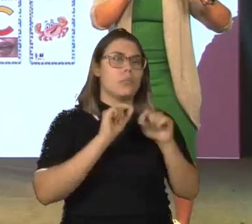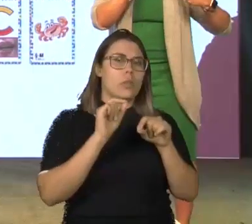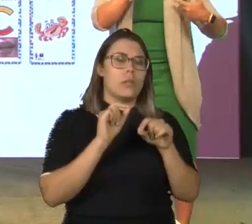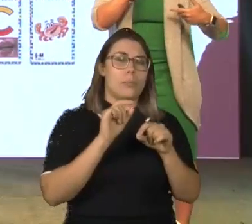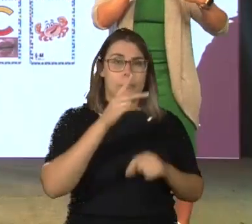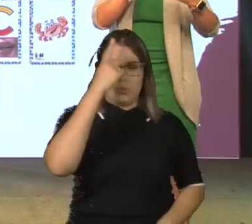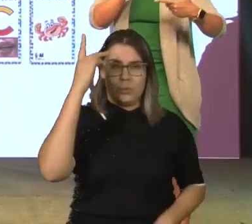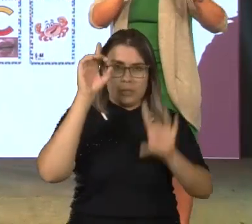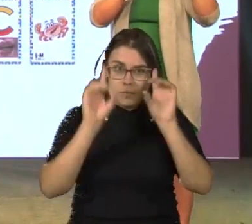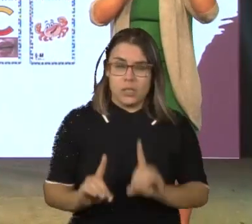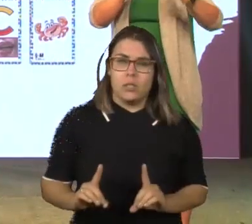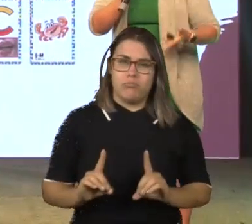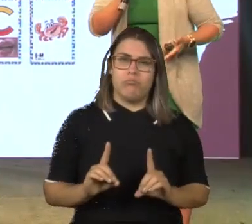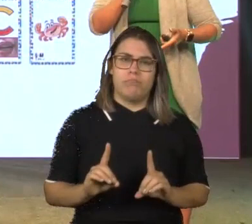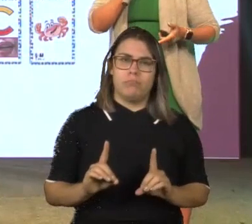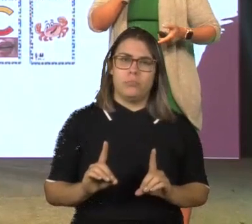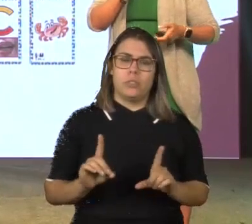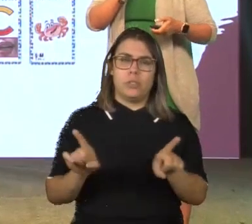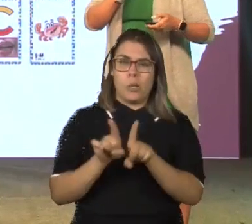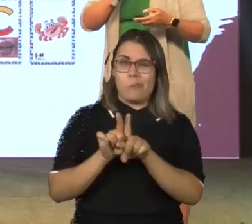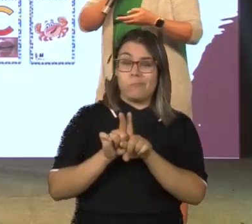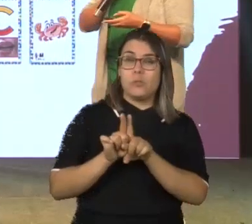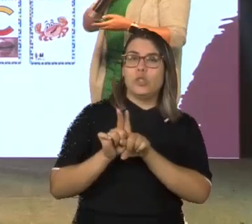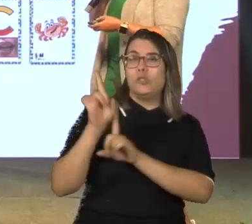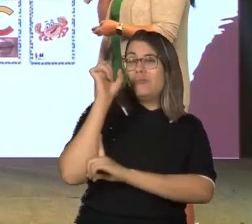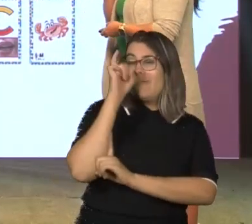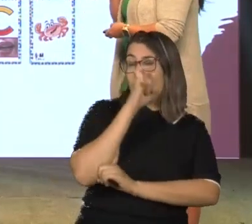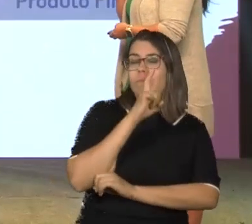com deficiência e deficiências de alta complexidade.